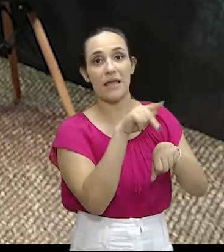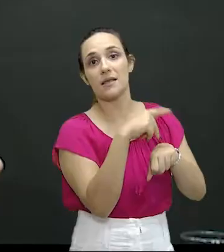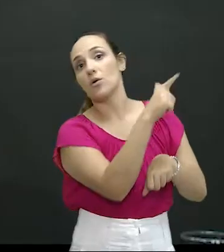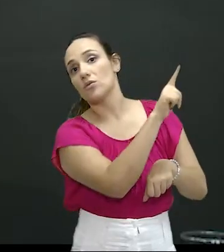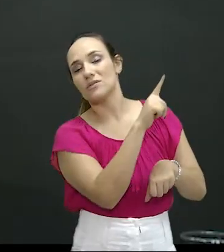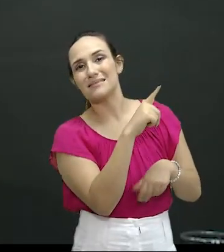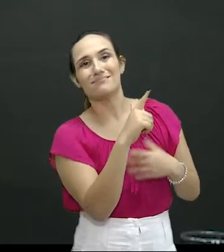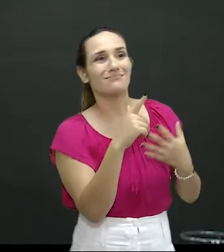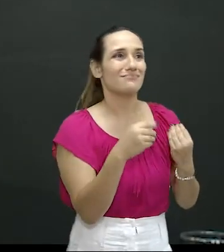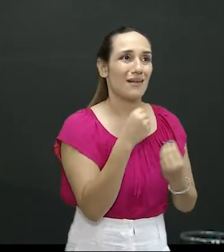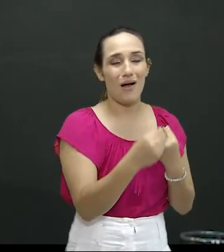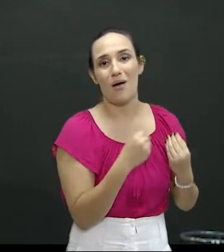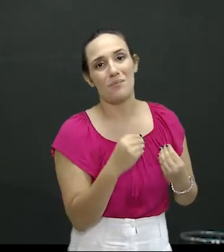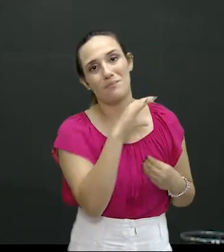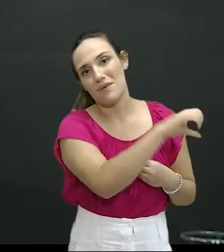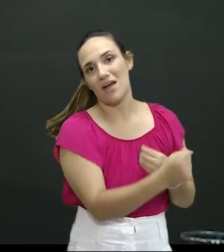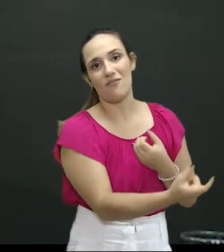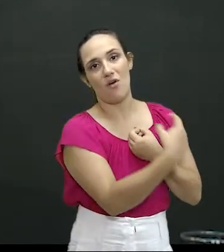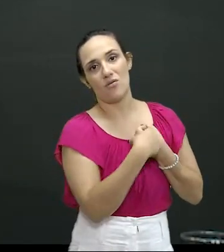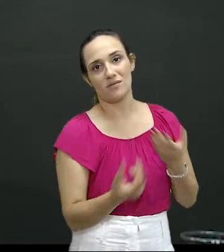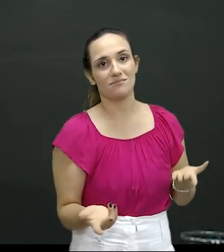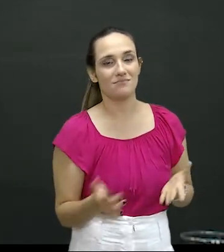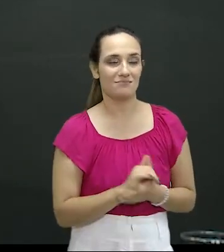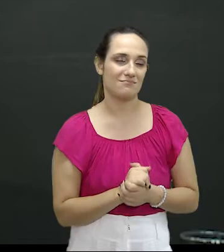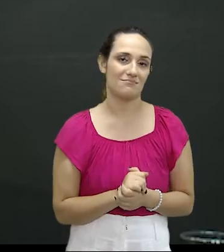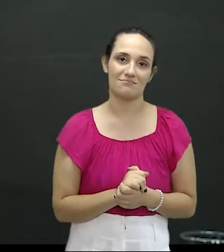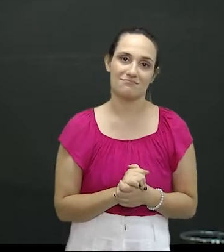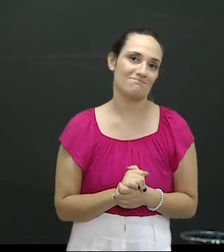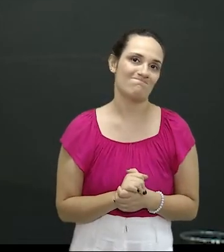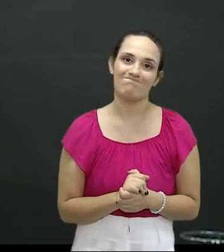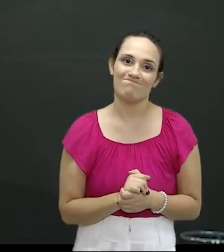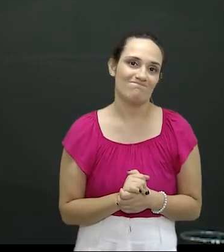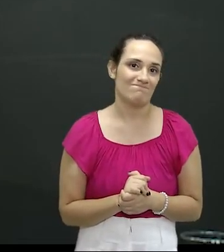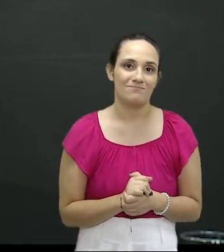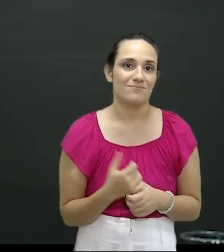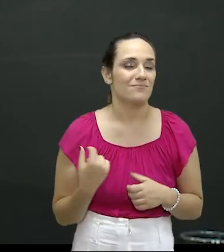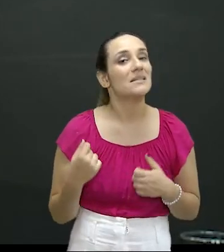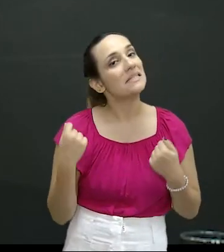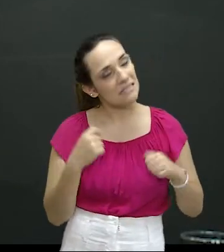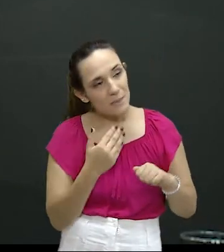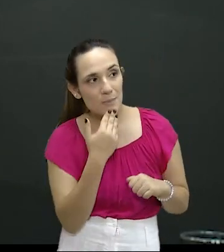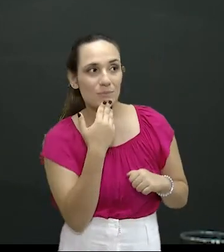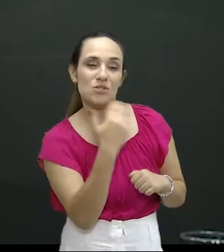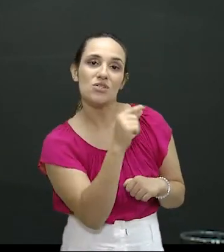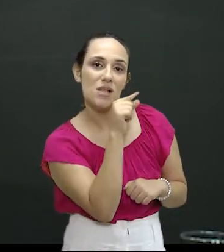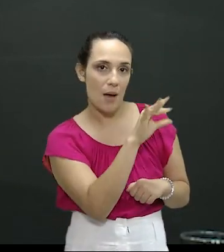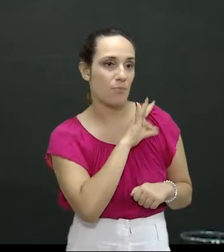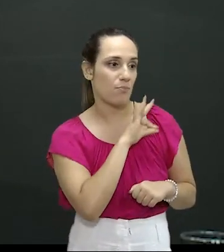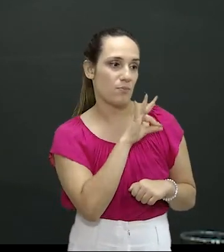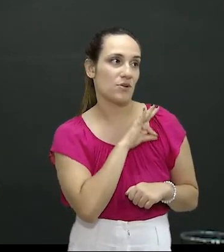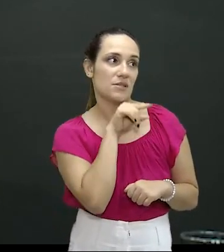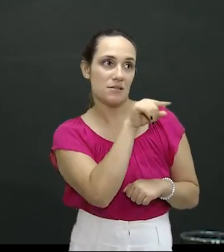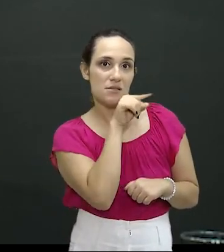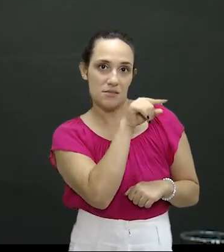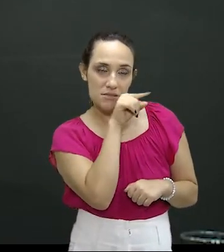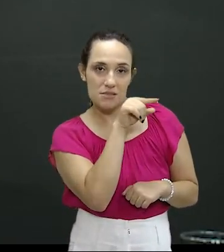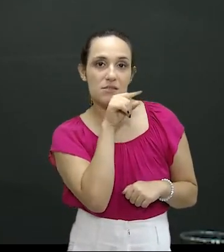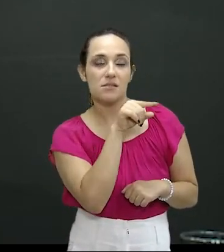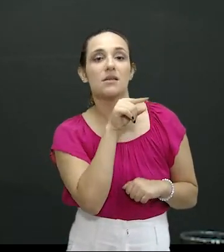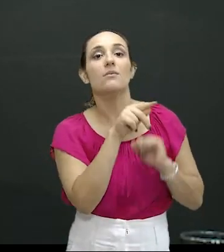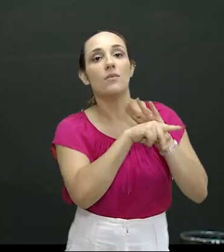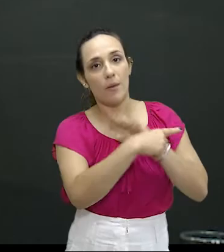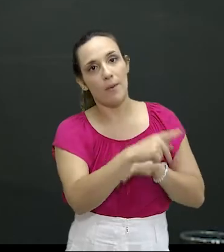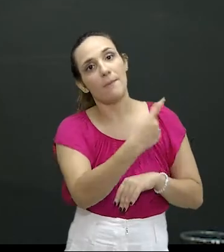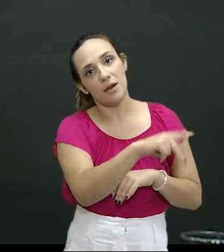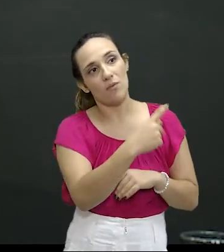vezes, ingressar ali em território do Paraguai. E ali é a hora que nós, momento, nós solicitamos o apoio das autoridades ali da Polícia, da Polícia Paraguai,